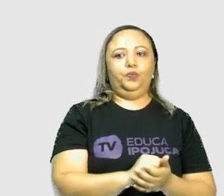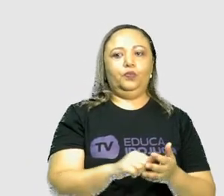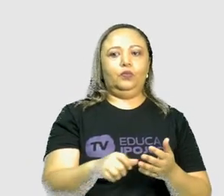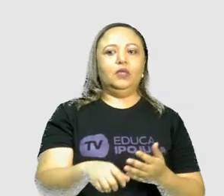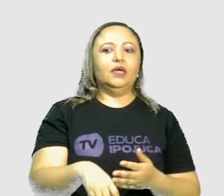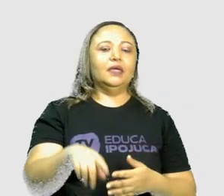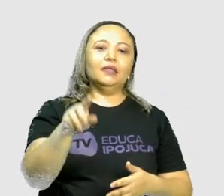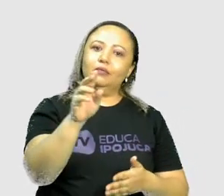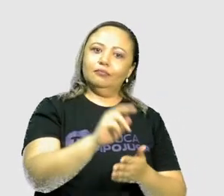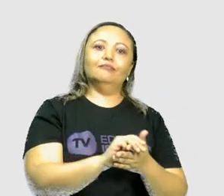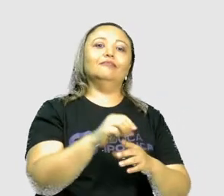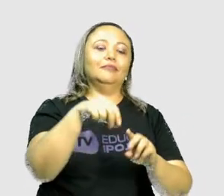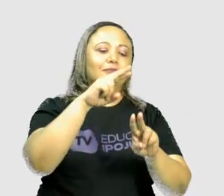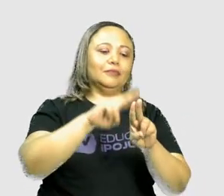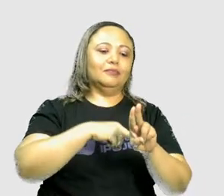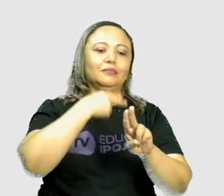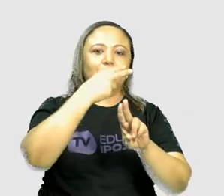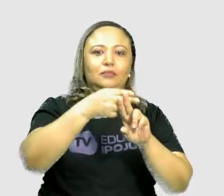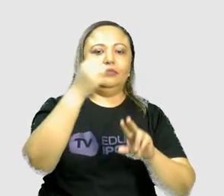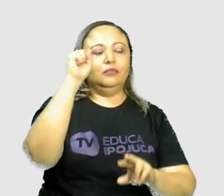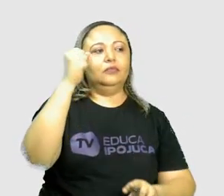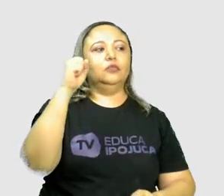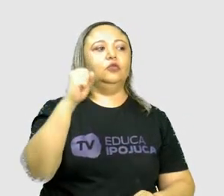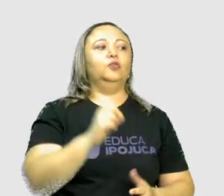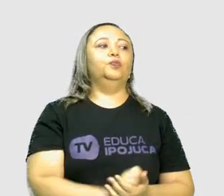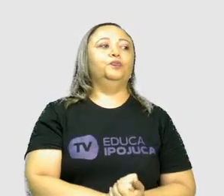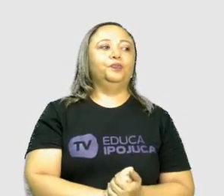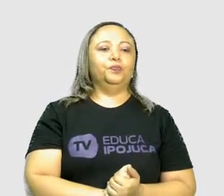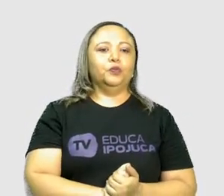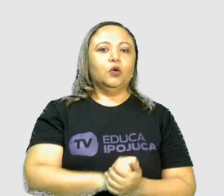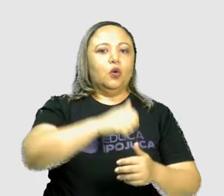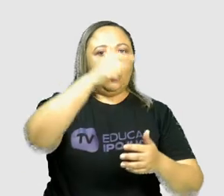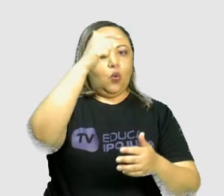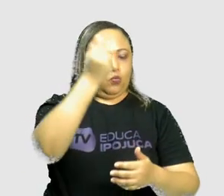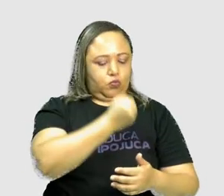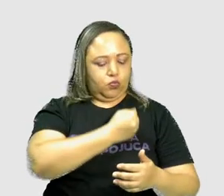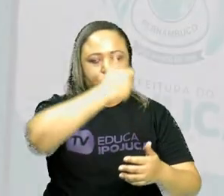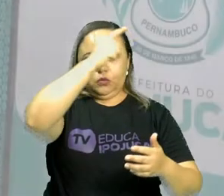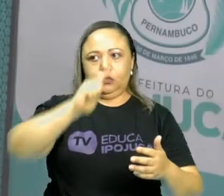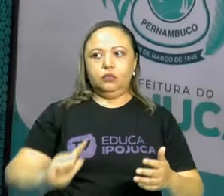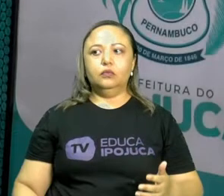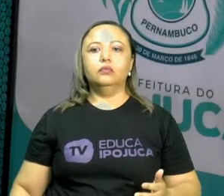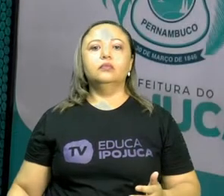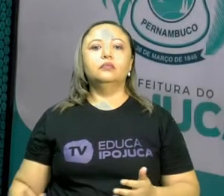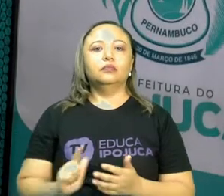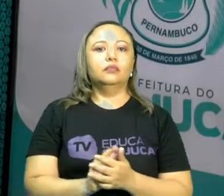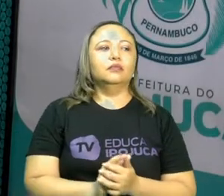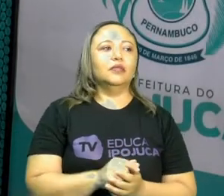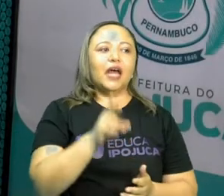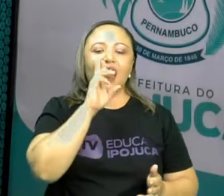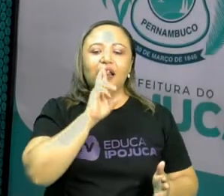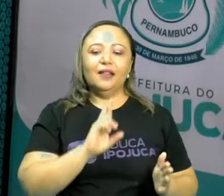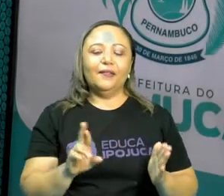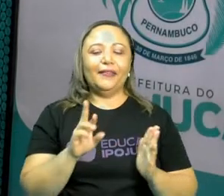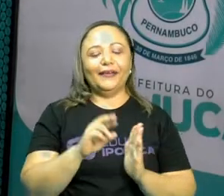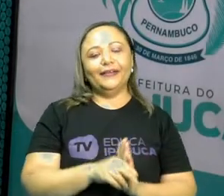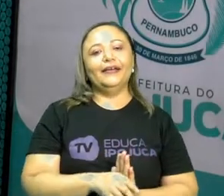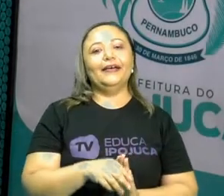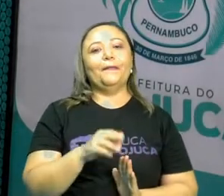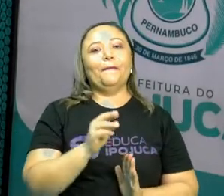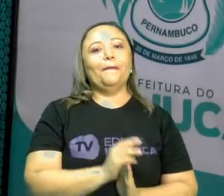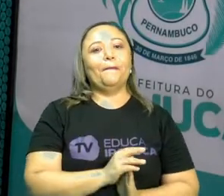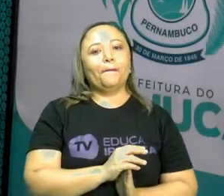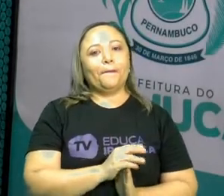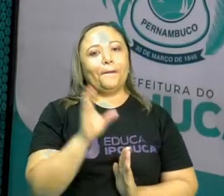do 8. Próximo número. E aí? Responder rápido. Quais